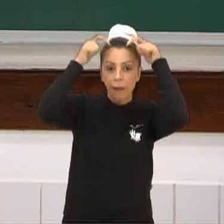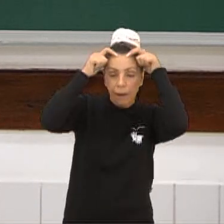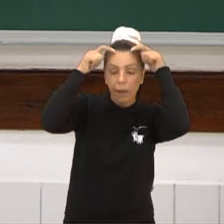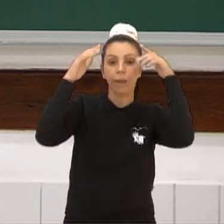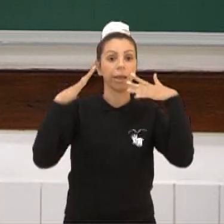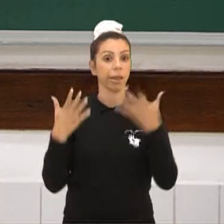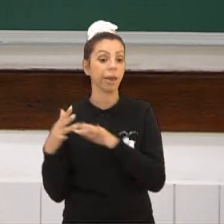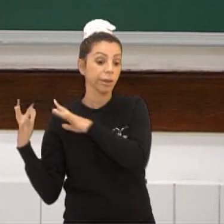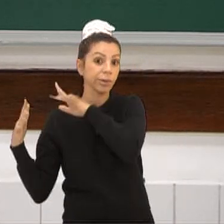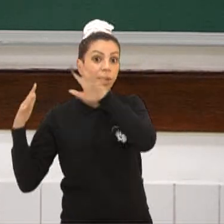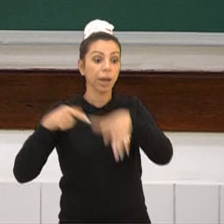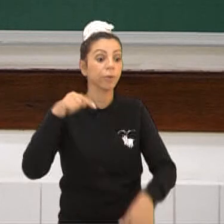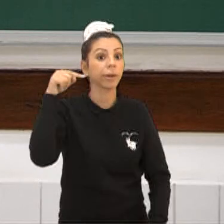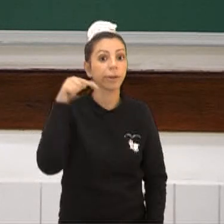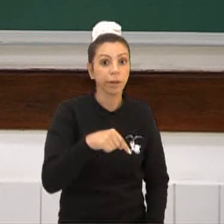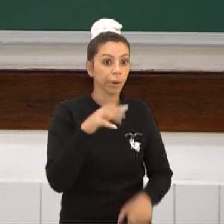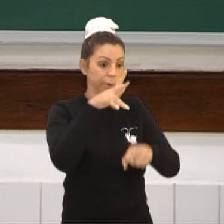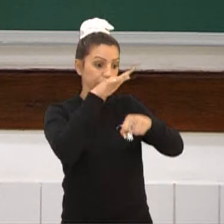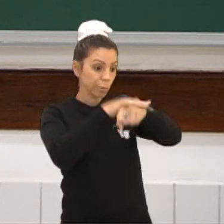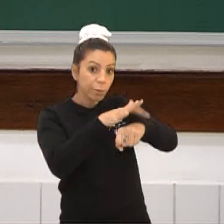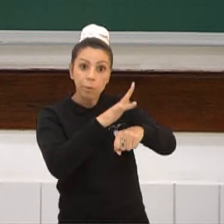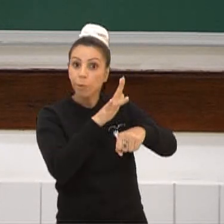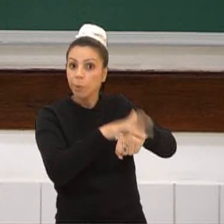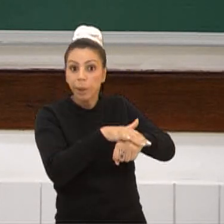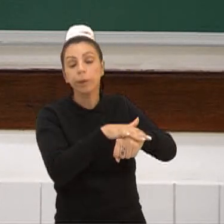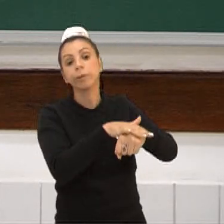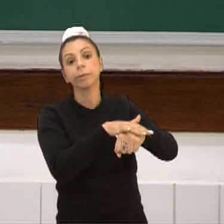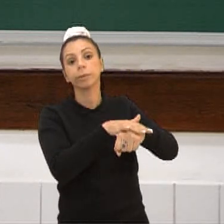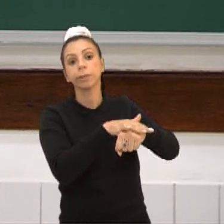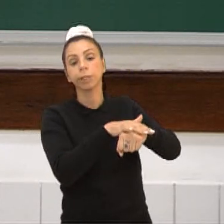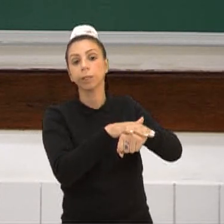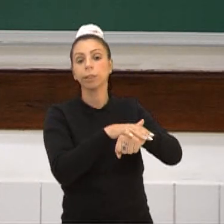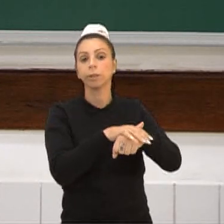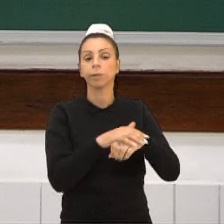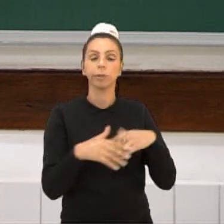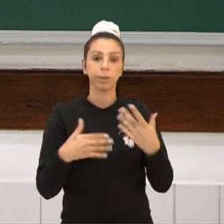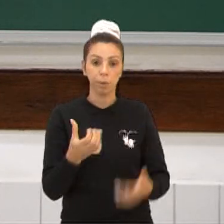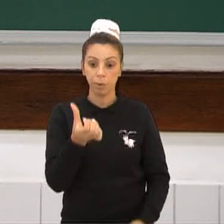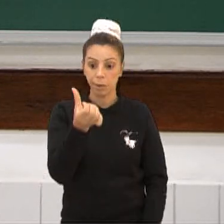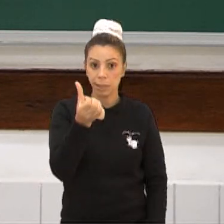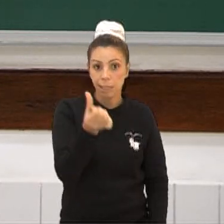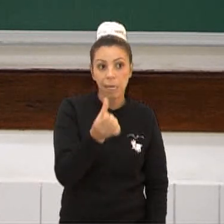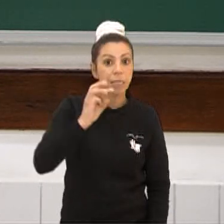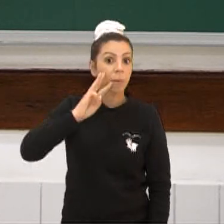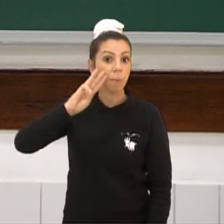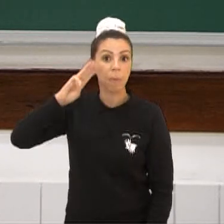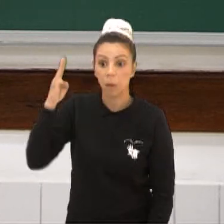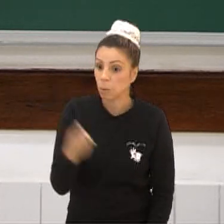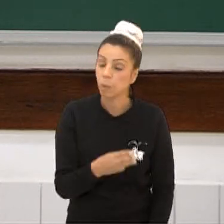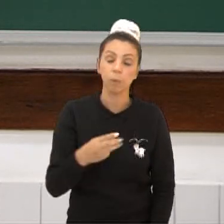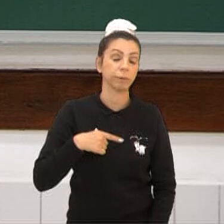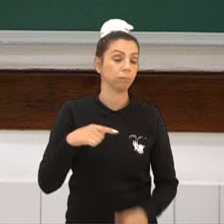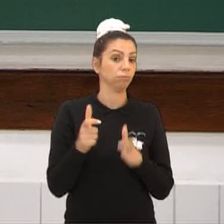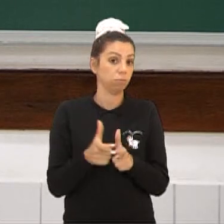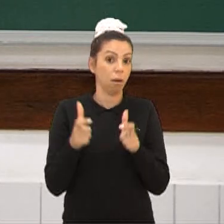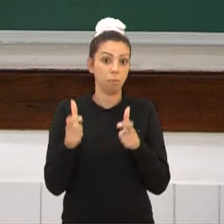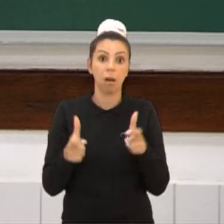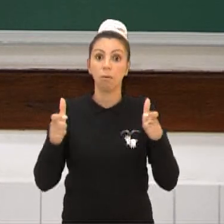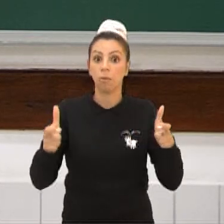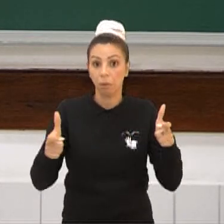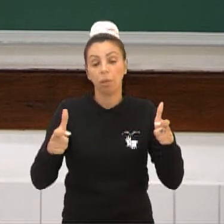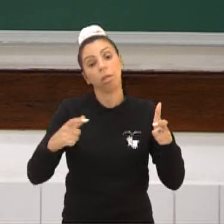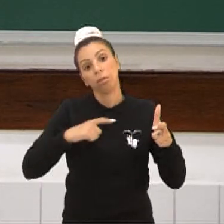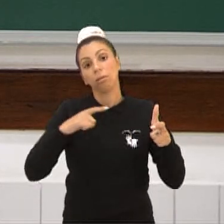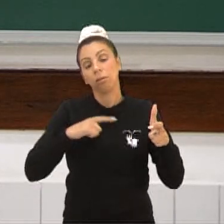6 milhões de uma população. 6 milhões é muita gente. E o que acontece? Que nem eu falei ali no começo, existia uma